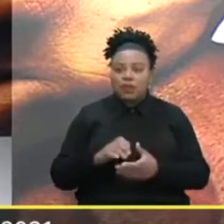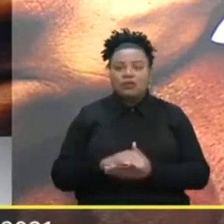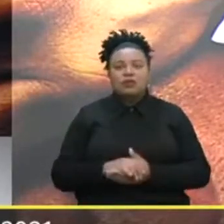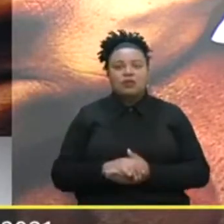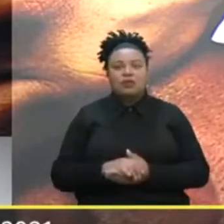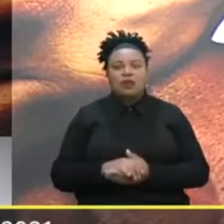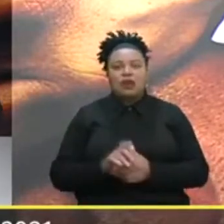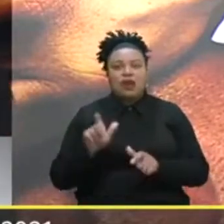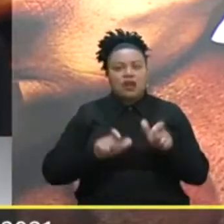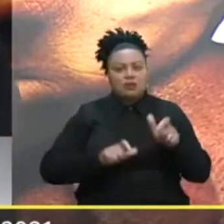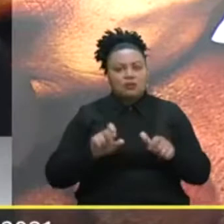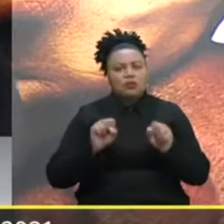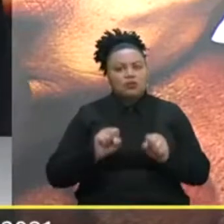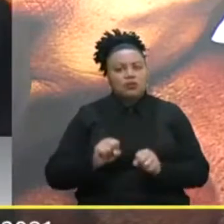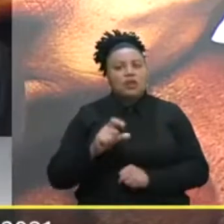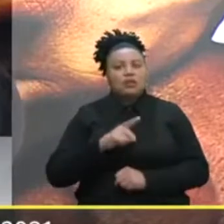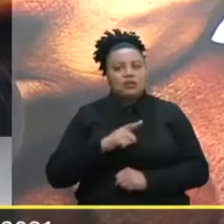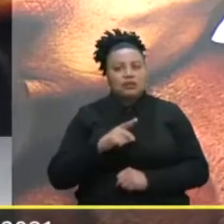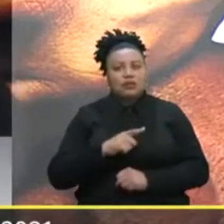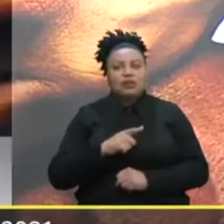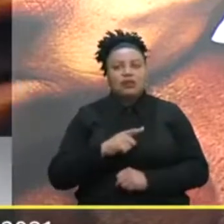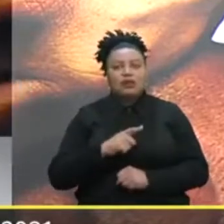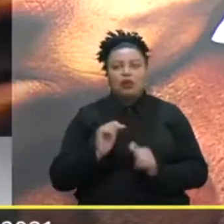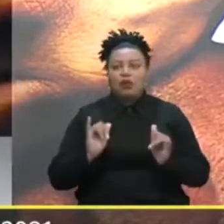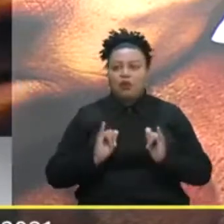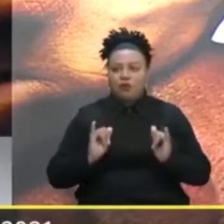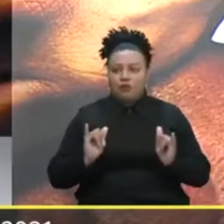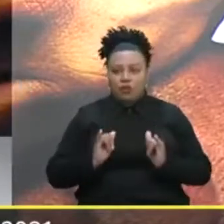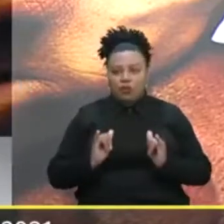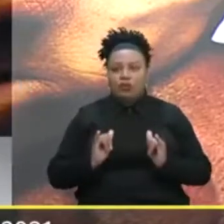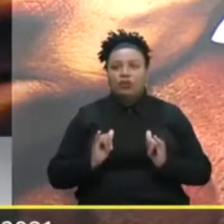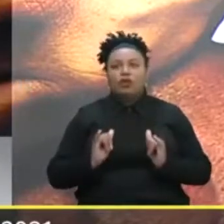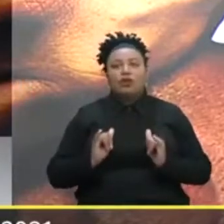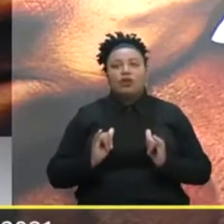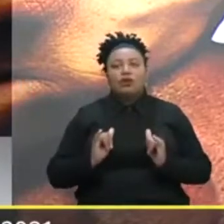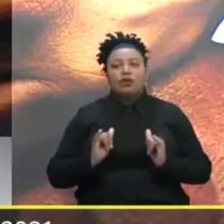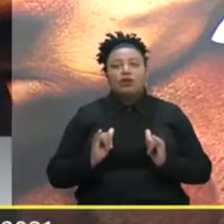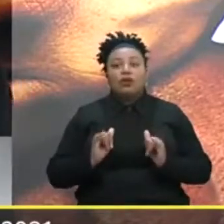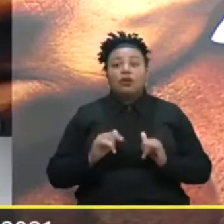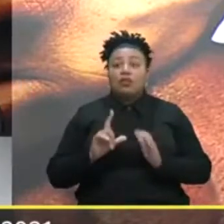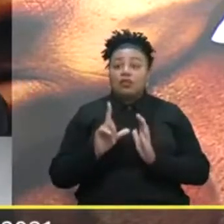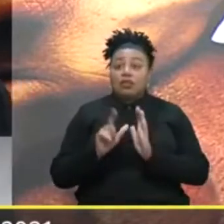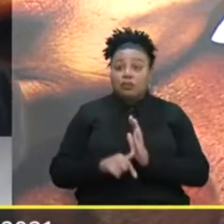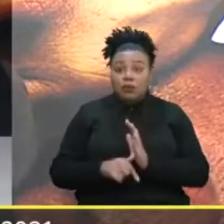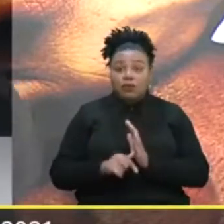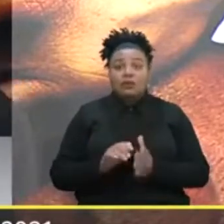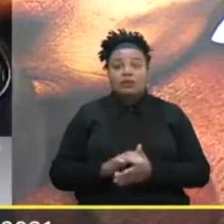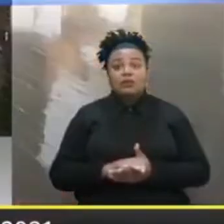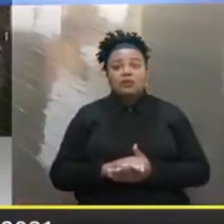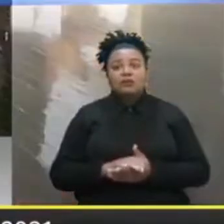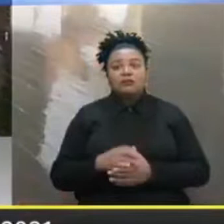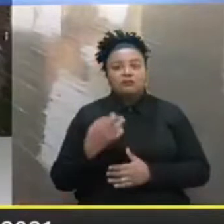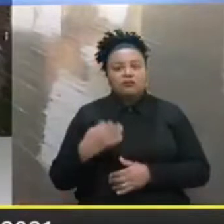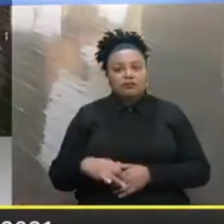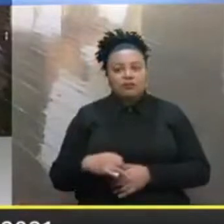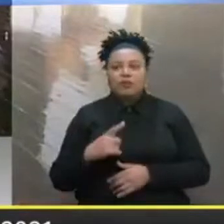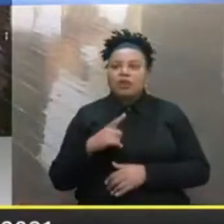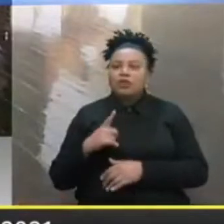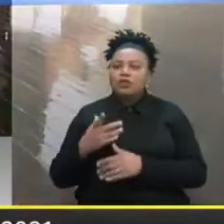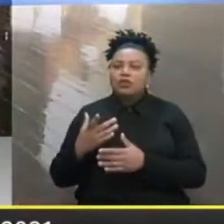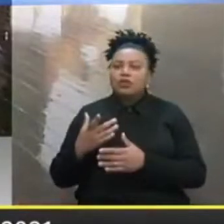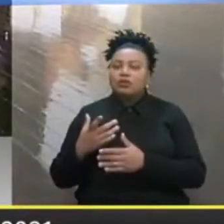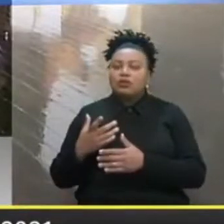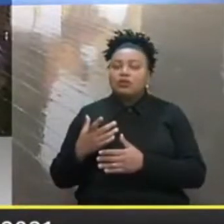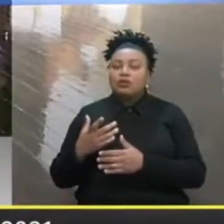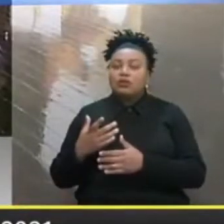As pessoas Pudessem ter um certo Conforto Quando chegassem lá Depois Evidentemente Nós entramos